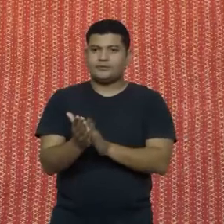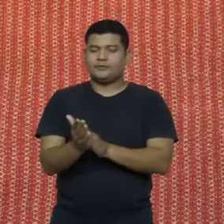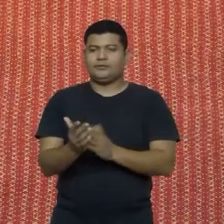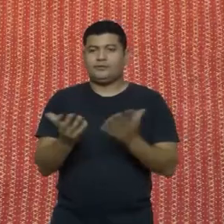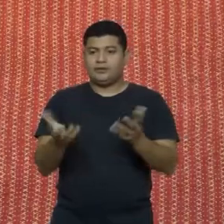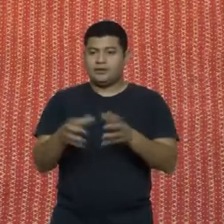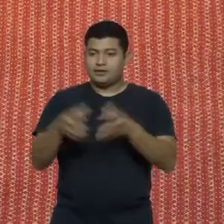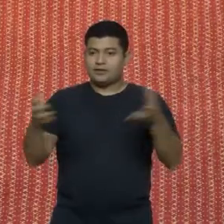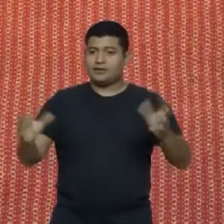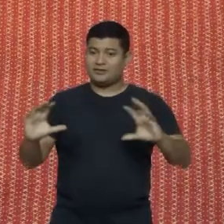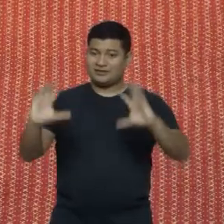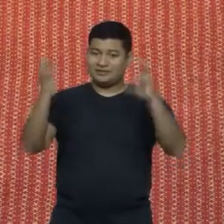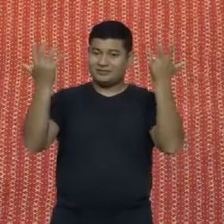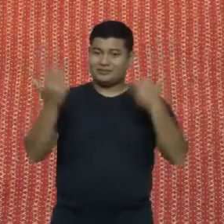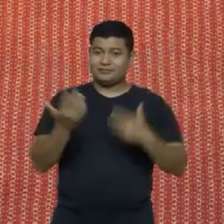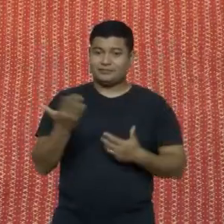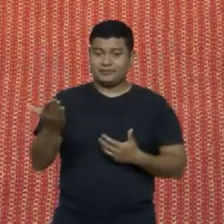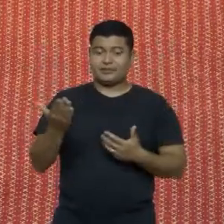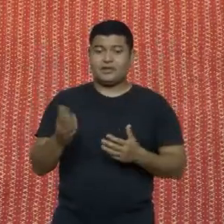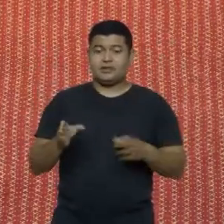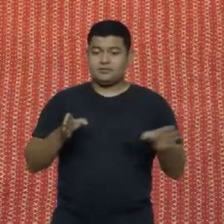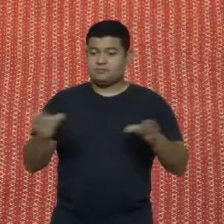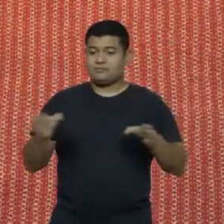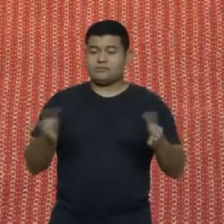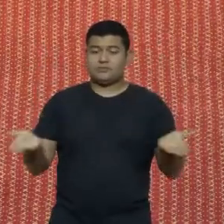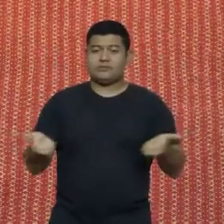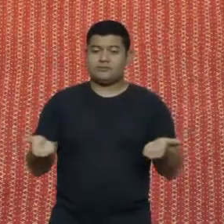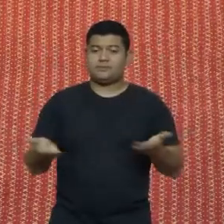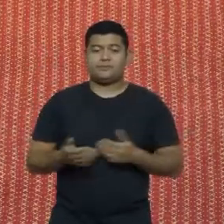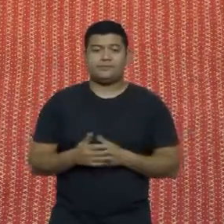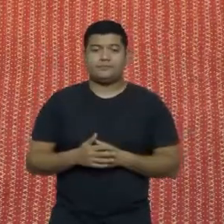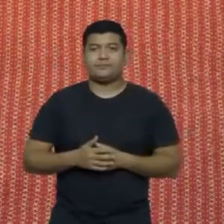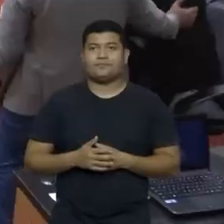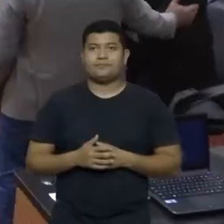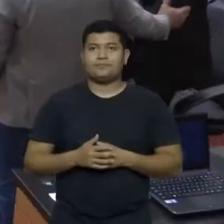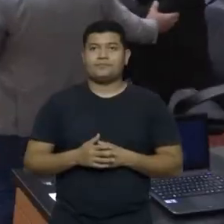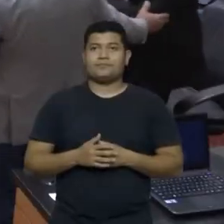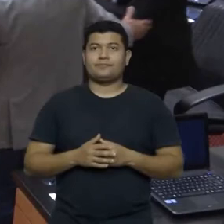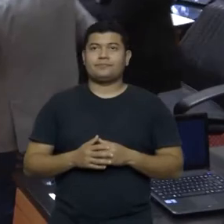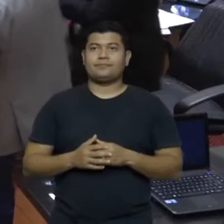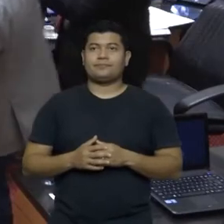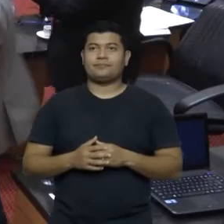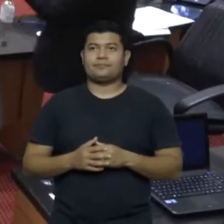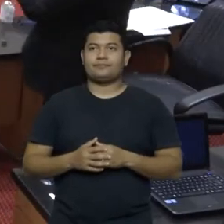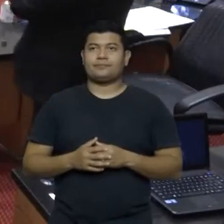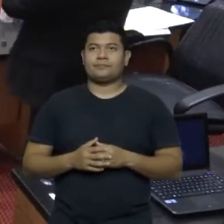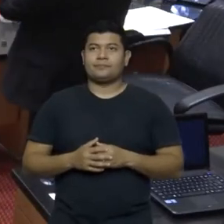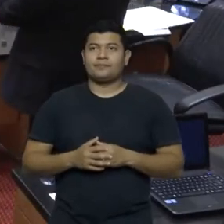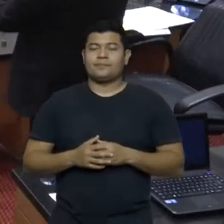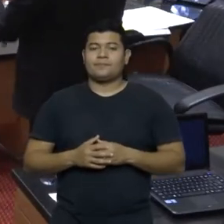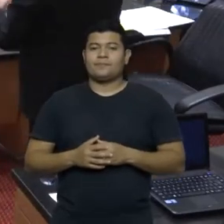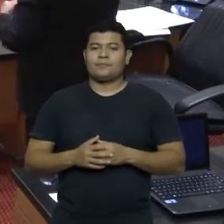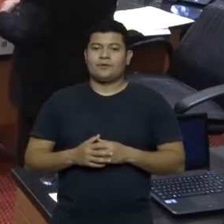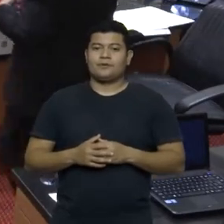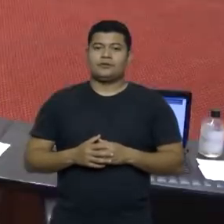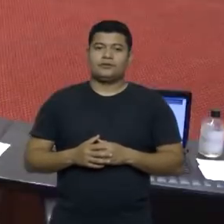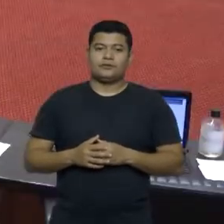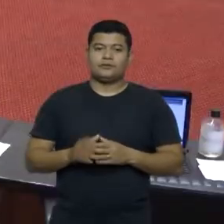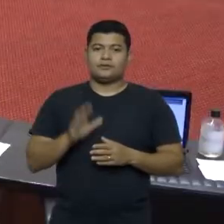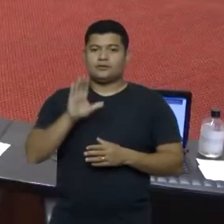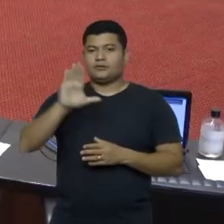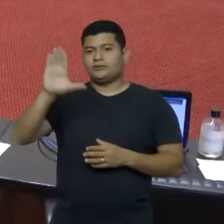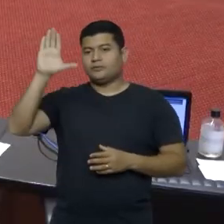ser patrocinadas nesses dias de Laje. Muito obrigado. Vamos para frente. Palavra, deputado Waldir